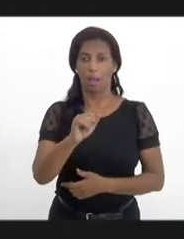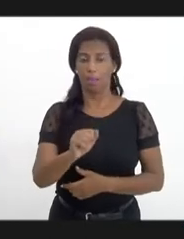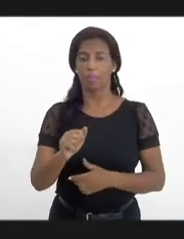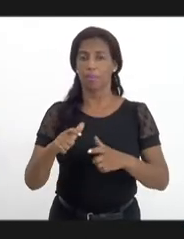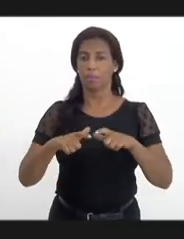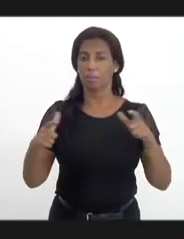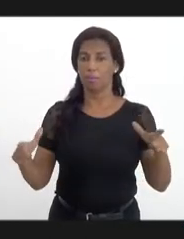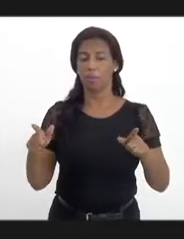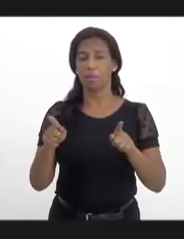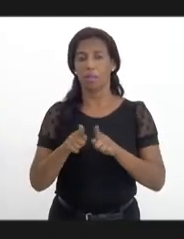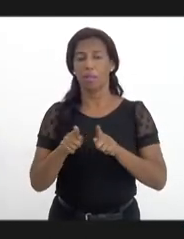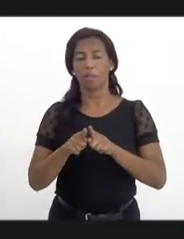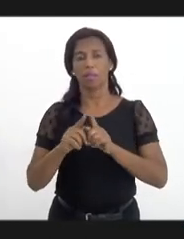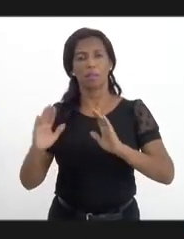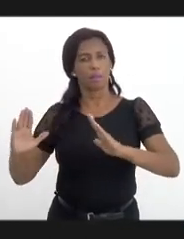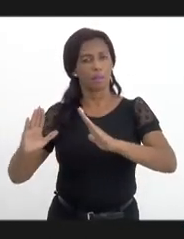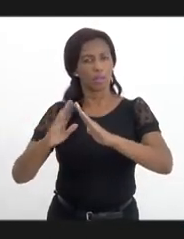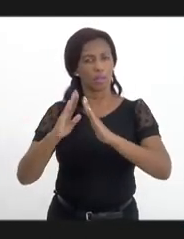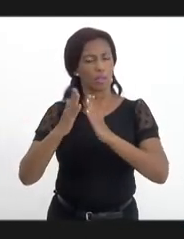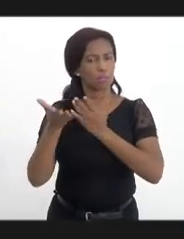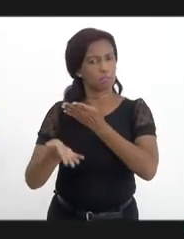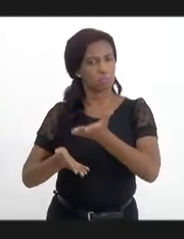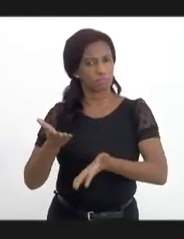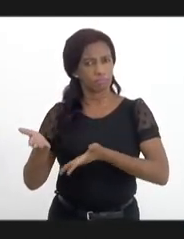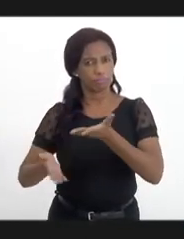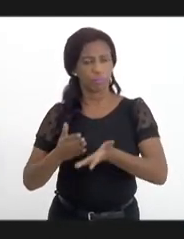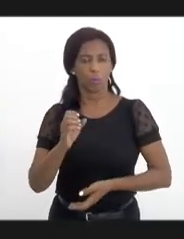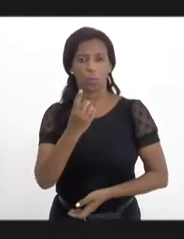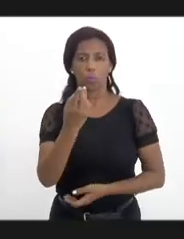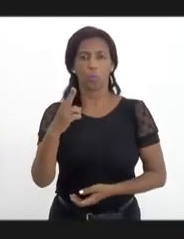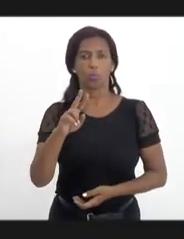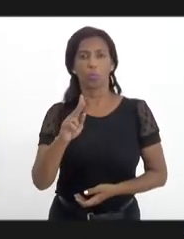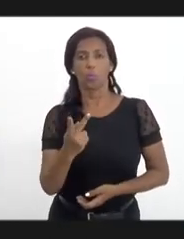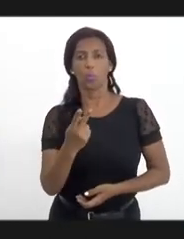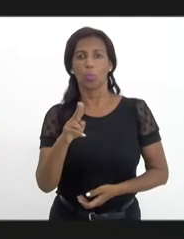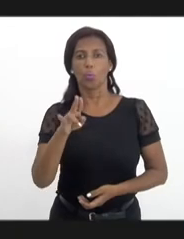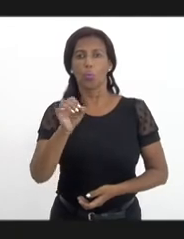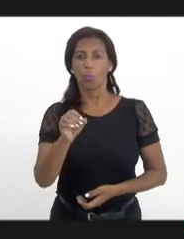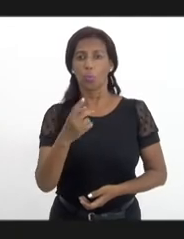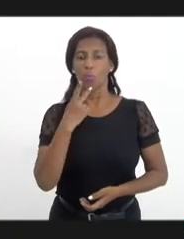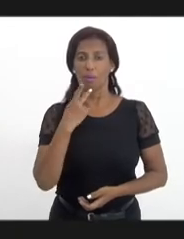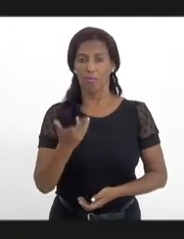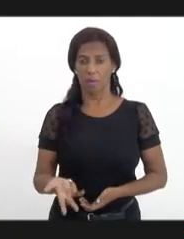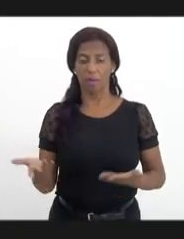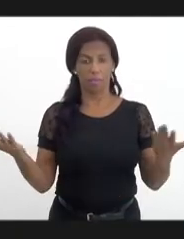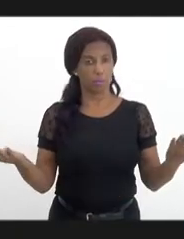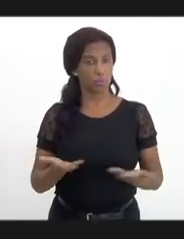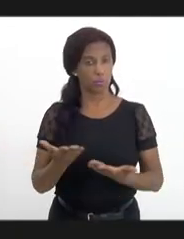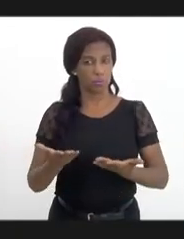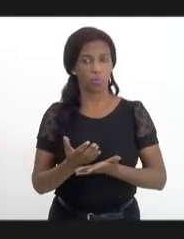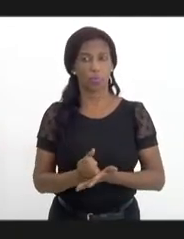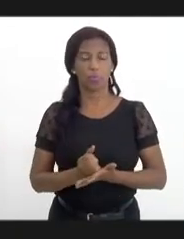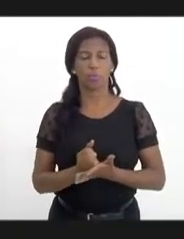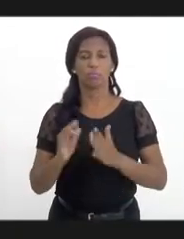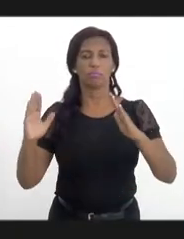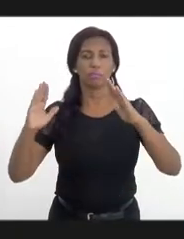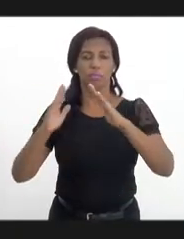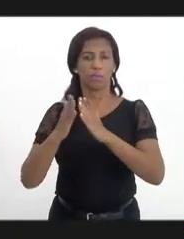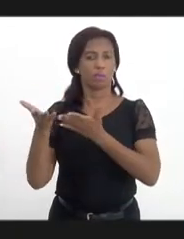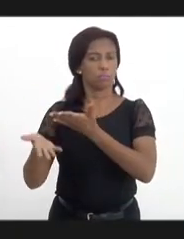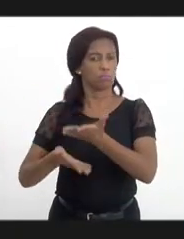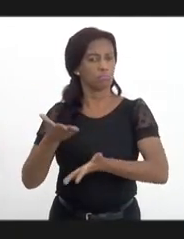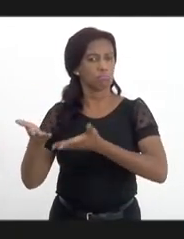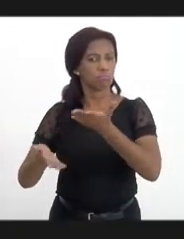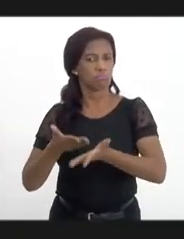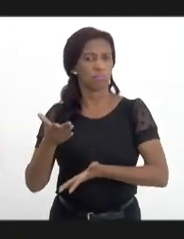e das residências terapêuticas, doutor Hugo vai falar, mas na verdade, hoje, nas residências terapêuticas da cidade do Rio de